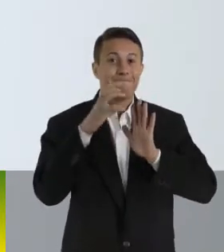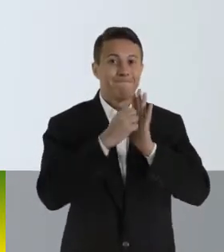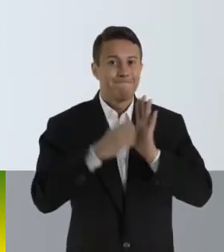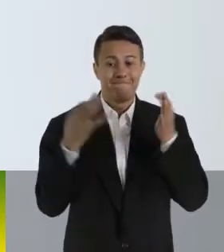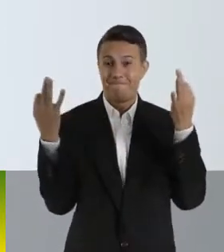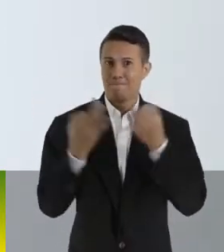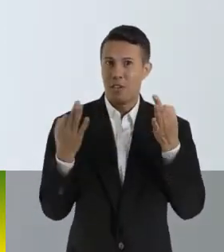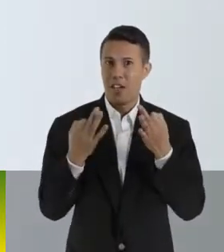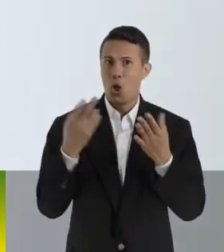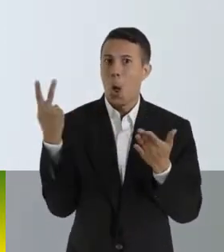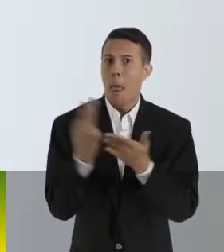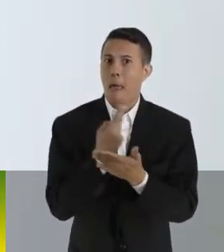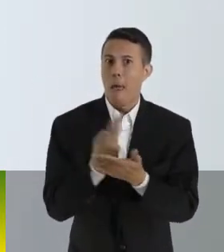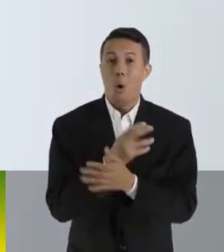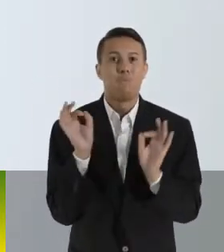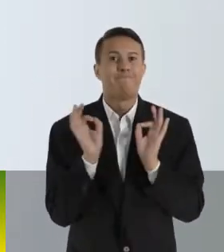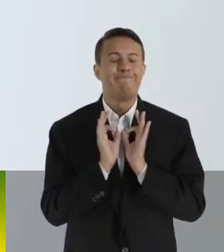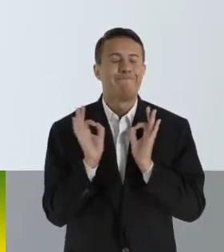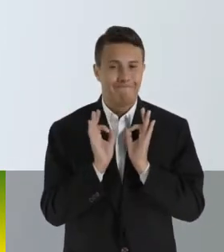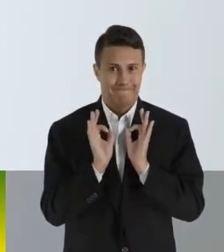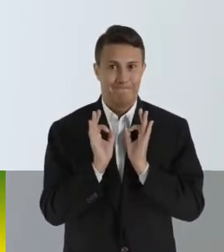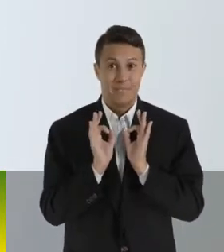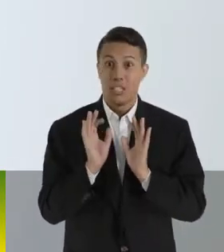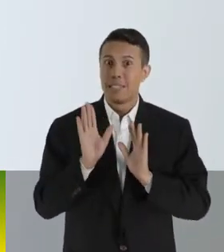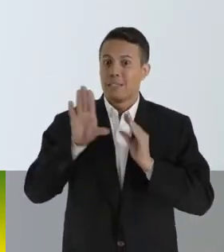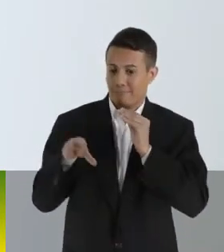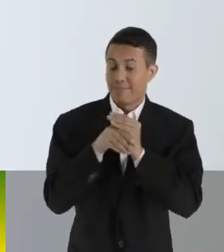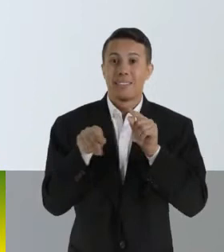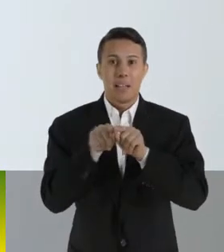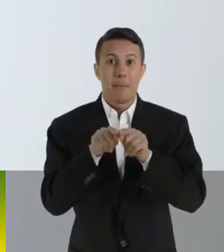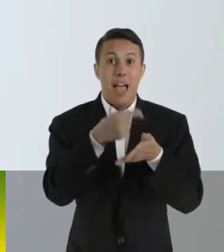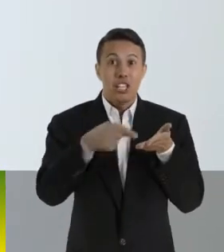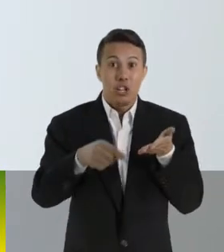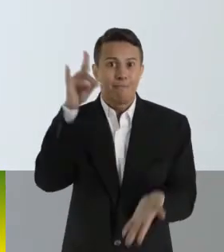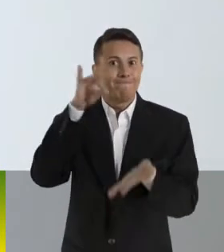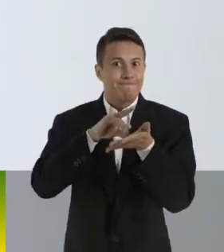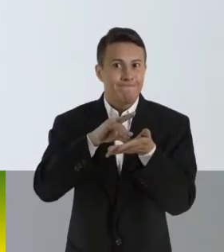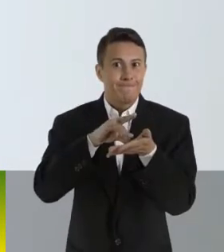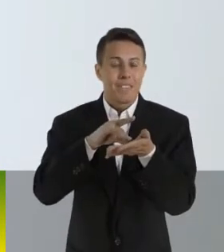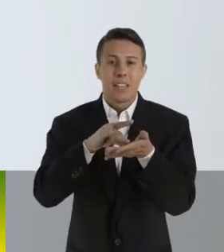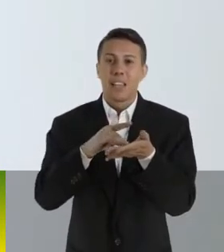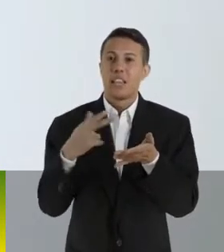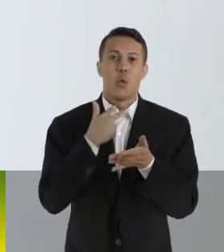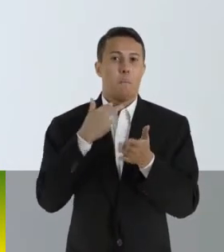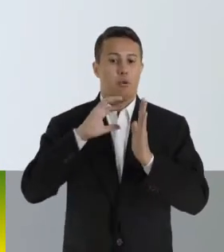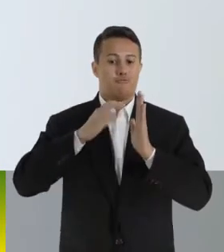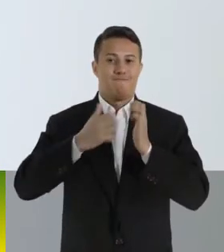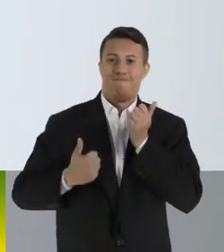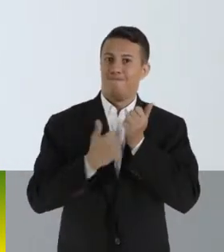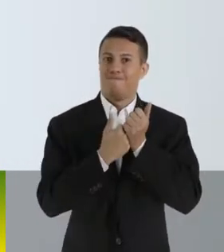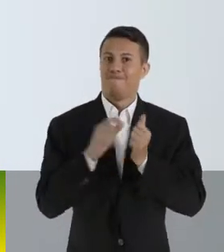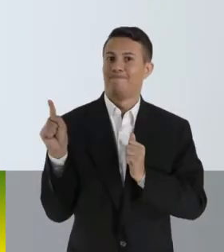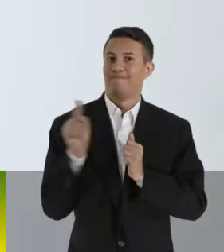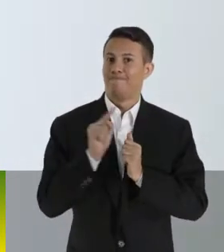coisa, para a sua assinatura ser válida, você não pode estar filiado a nenhum outro partido político. Se você tem alguma dúvida de como fazer